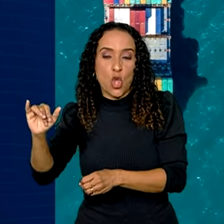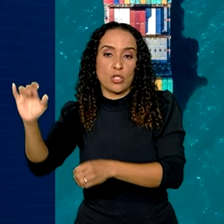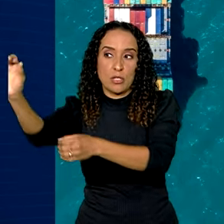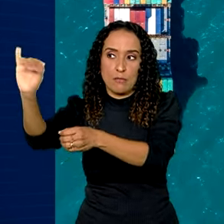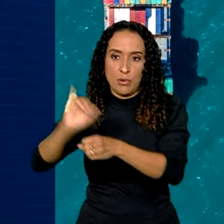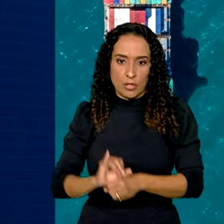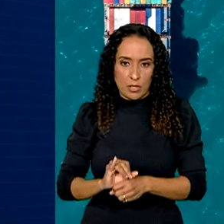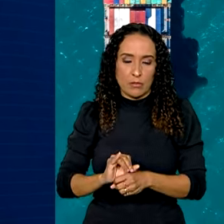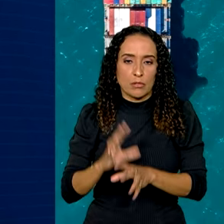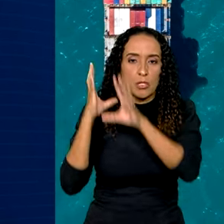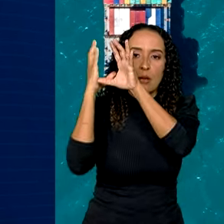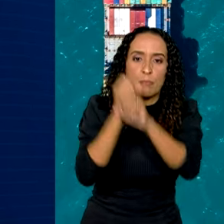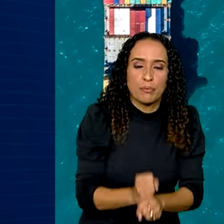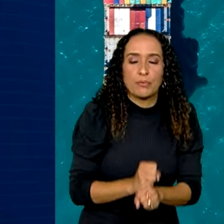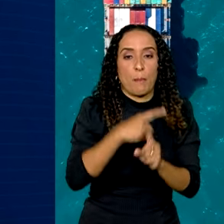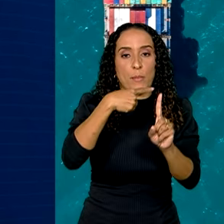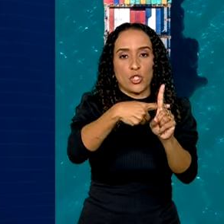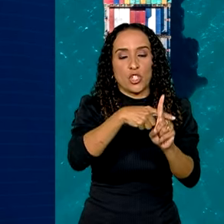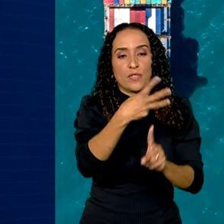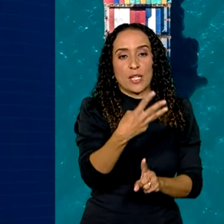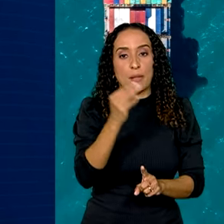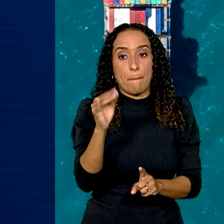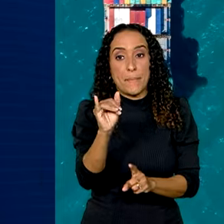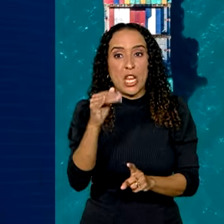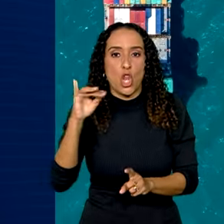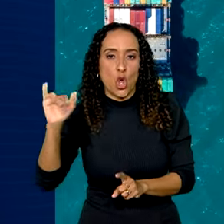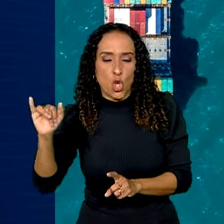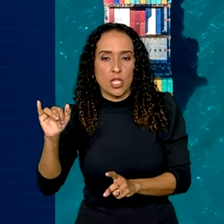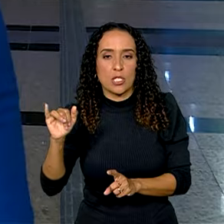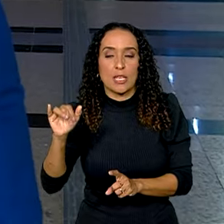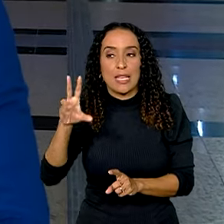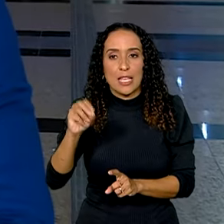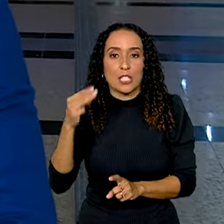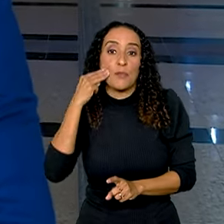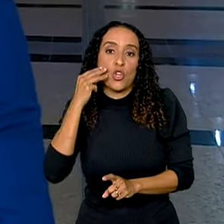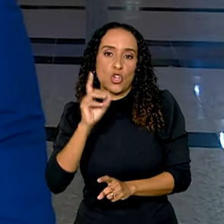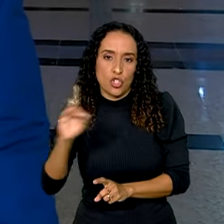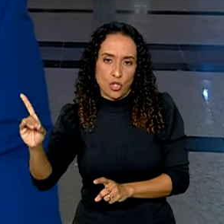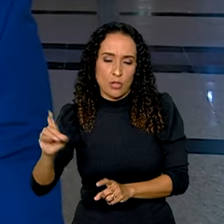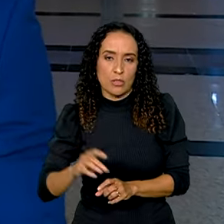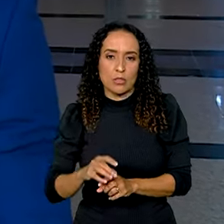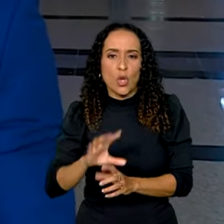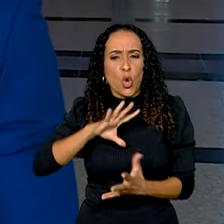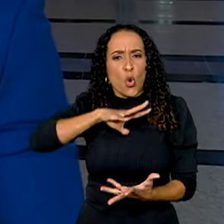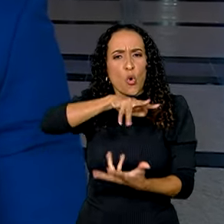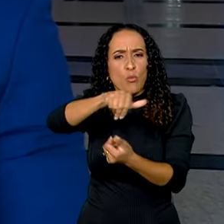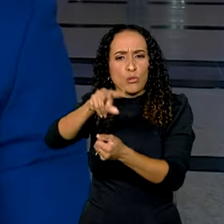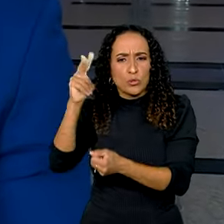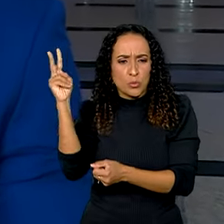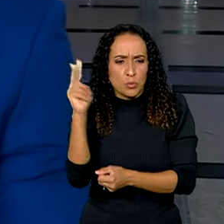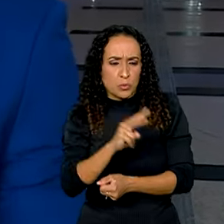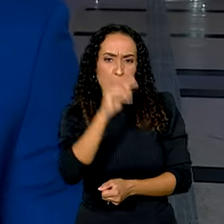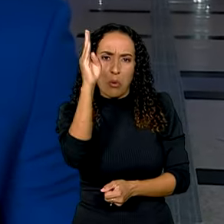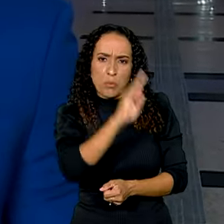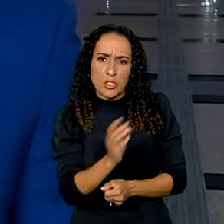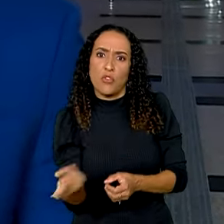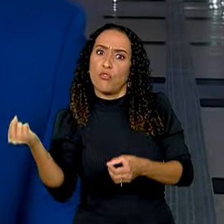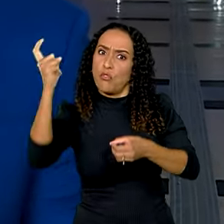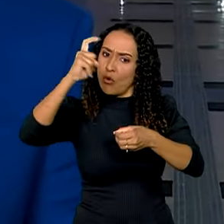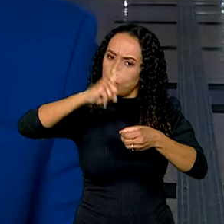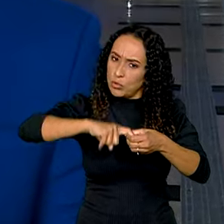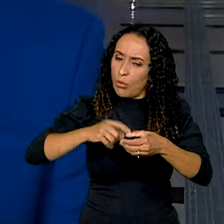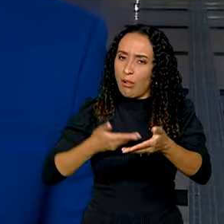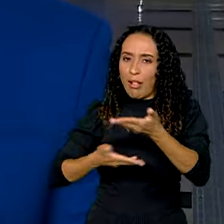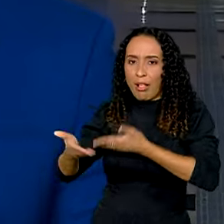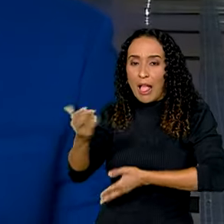positivo de 3 bilhões e 500 milhões de dólares. Aos olhos do mundo, o Brasil voltou a diversificar as